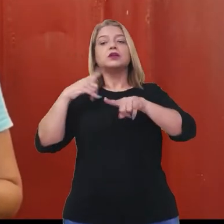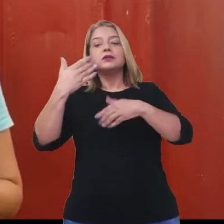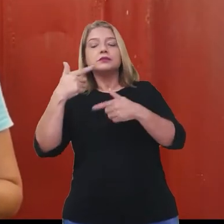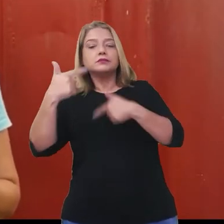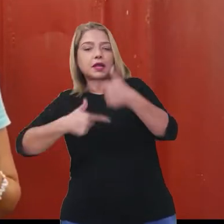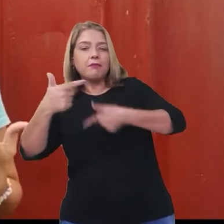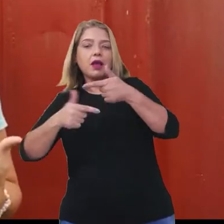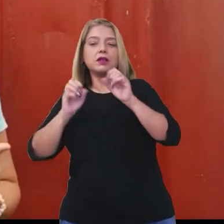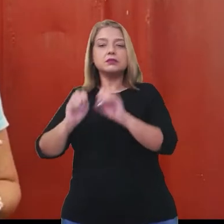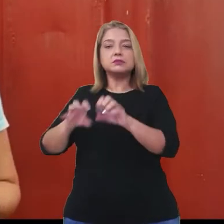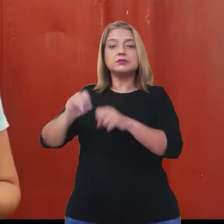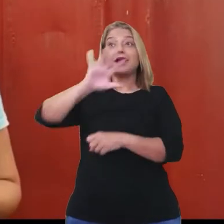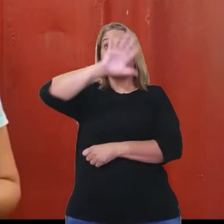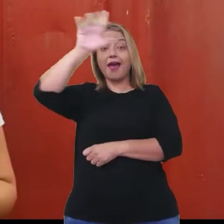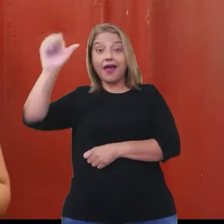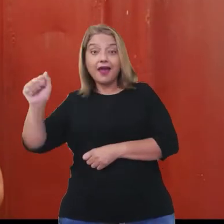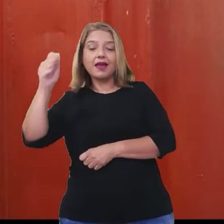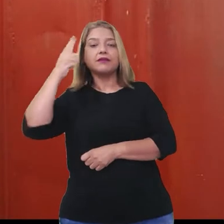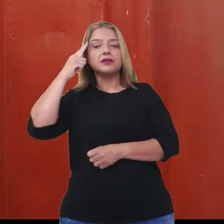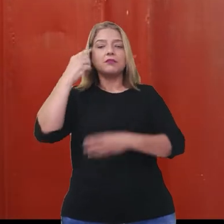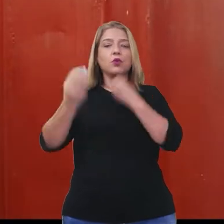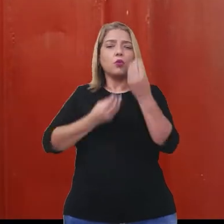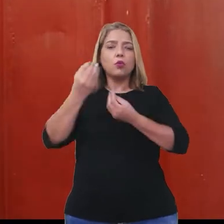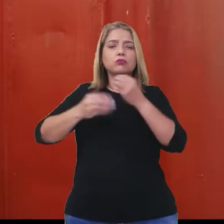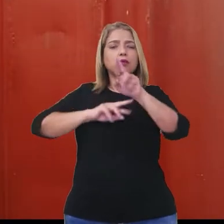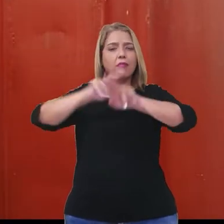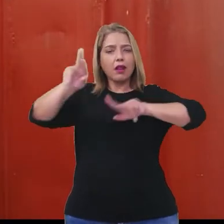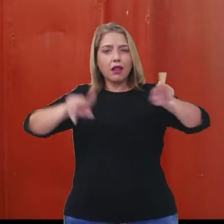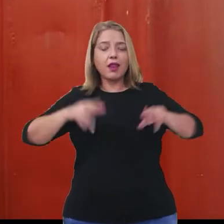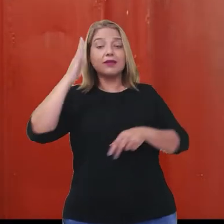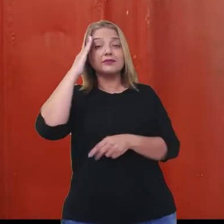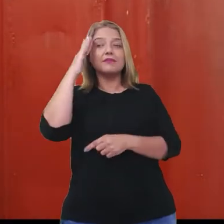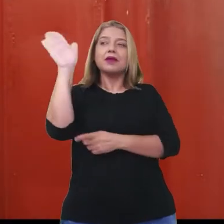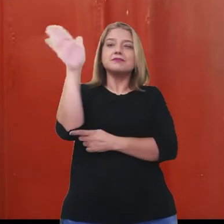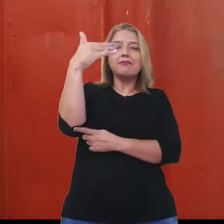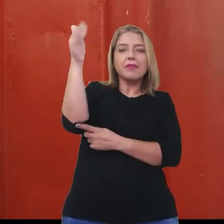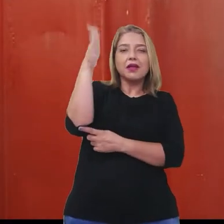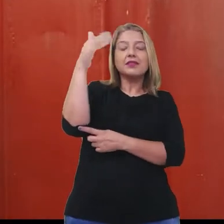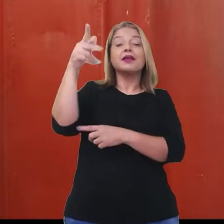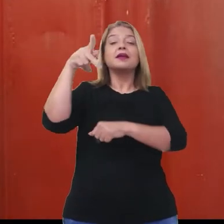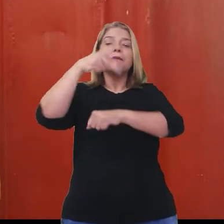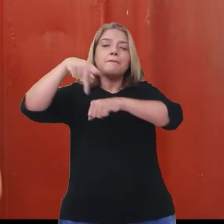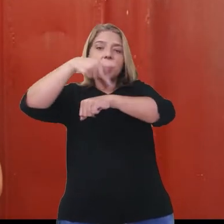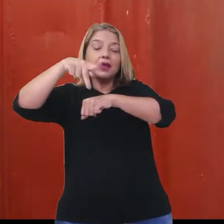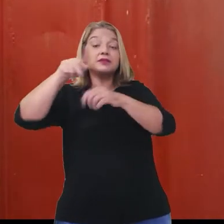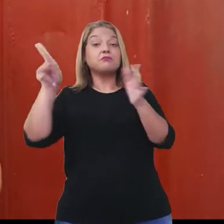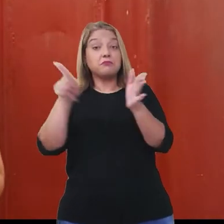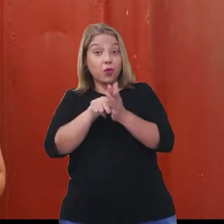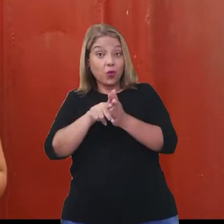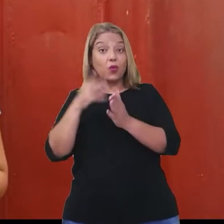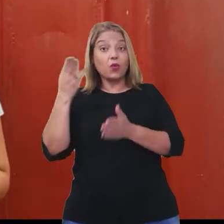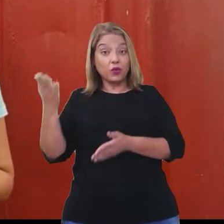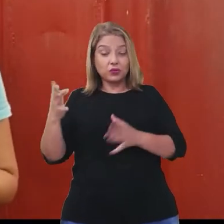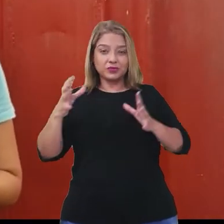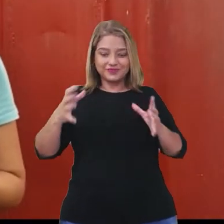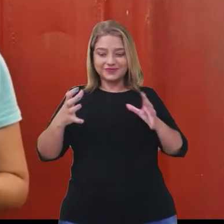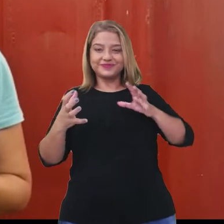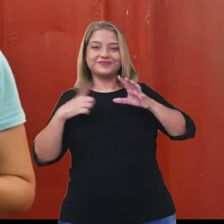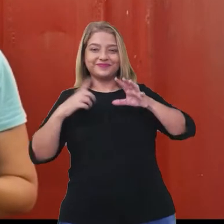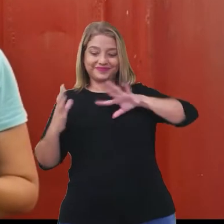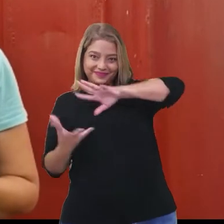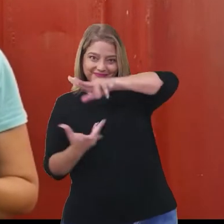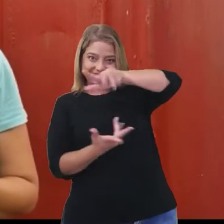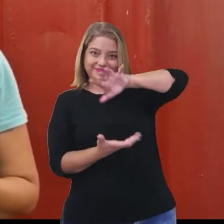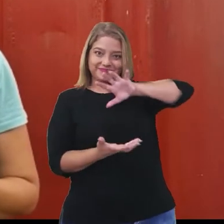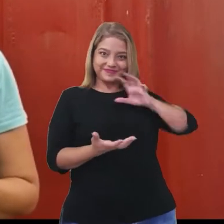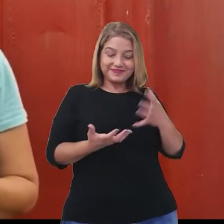ideia de que a África é uniforme. Assim, conhecemos as bandeiras dos principais países do continente, localizamos os países africanos